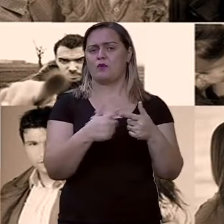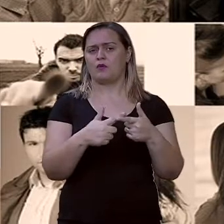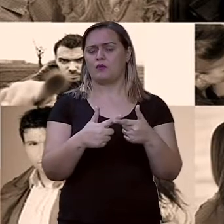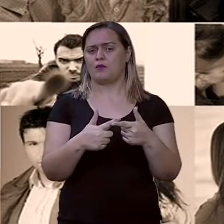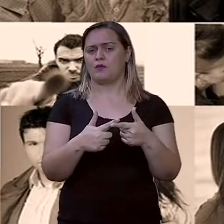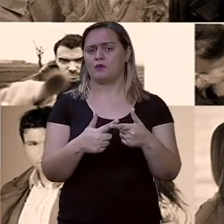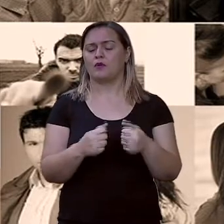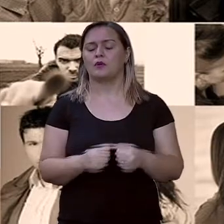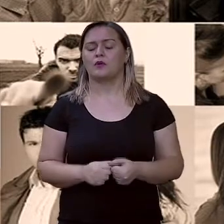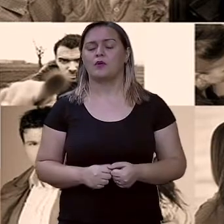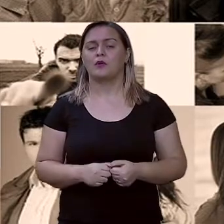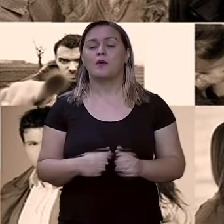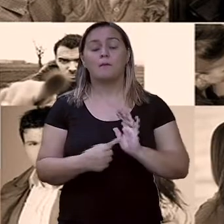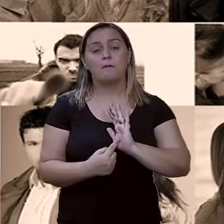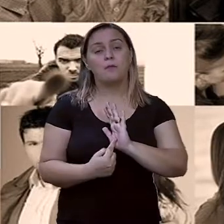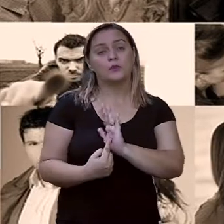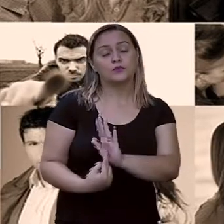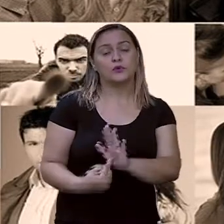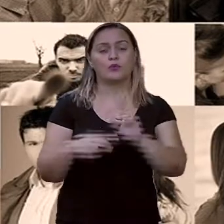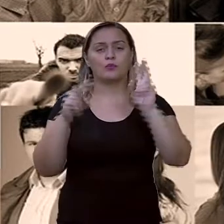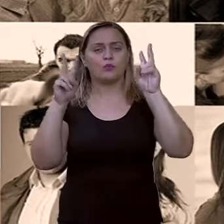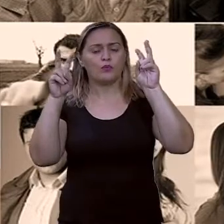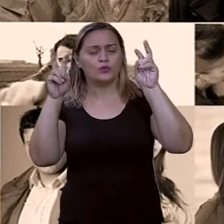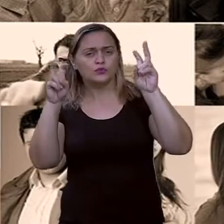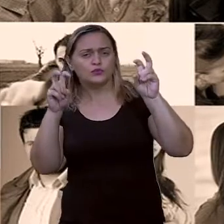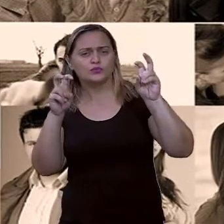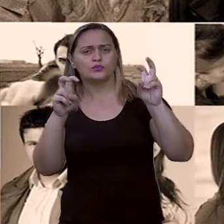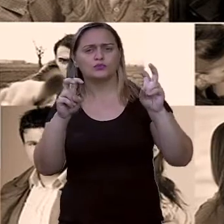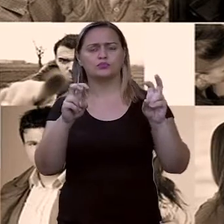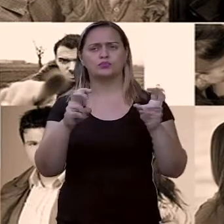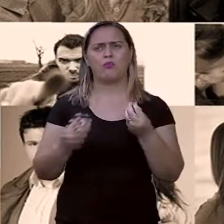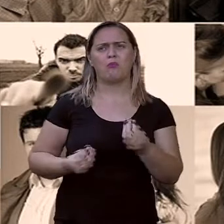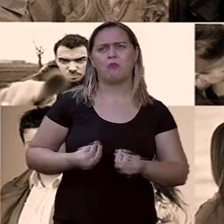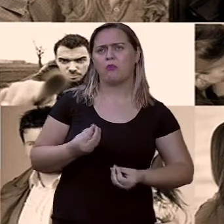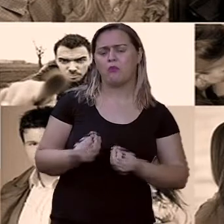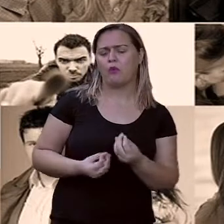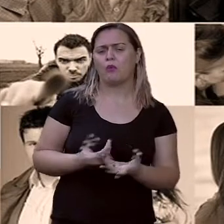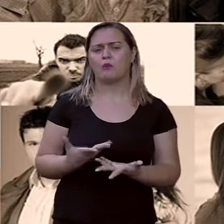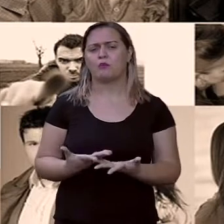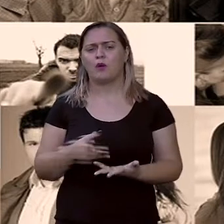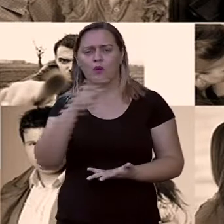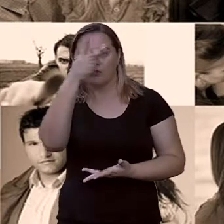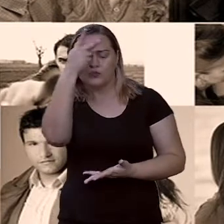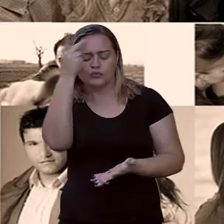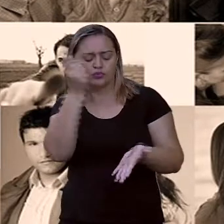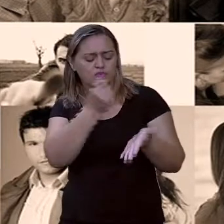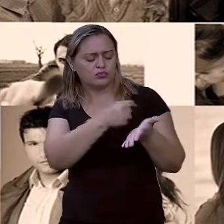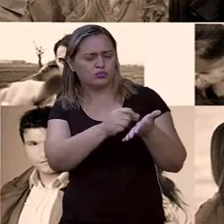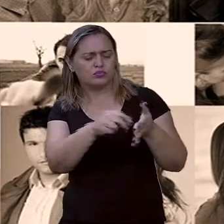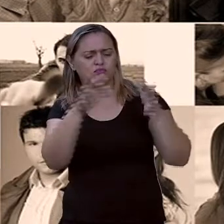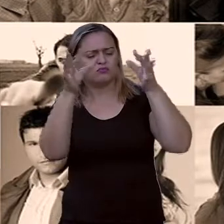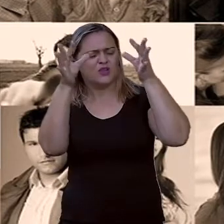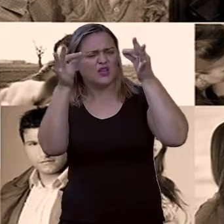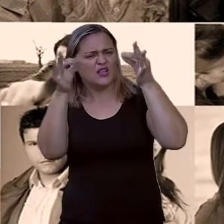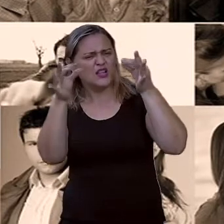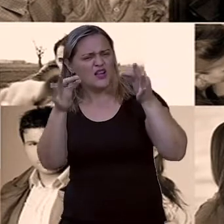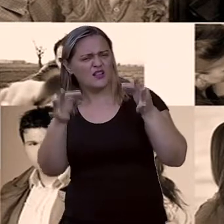algum assunto de uma forma sistemática. Ou seja, você escreverá de maneira minuciosa,